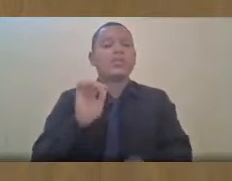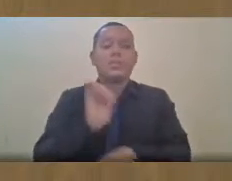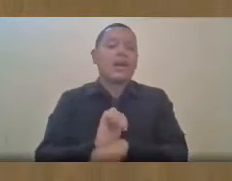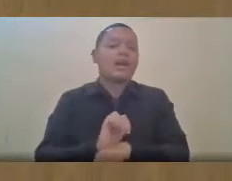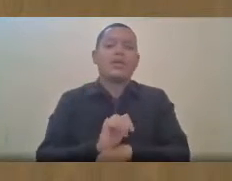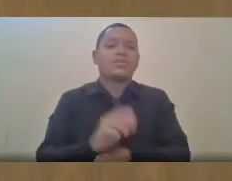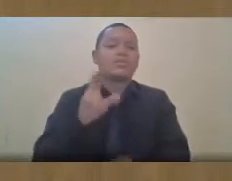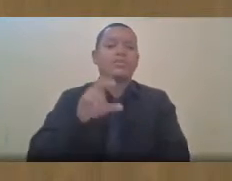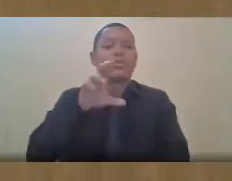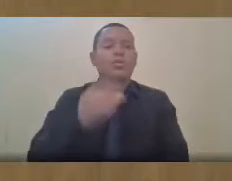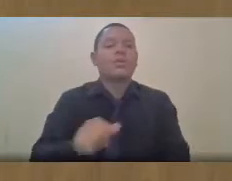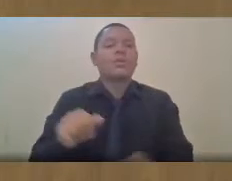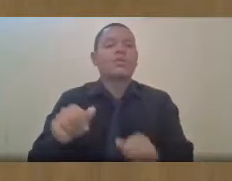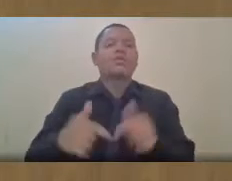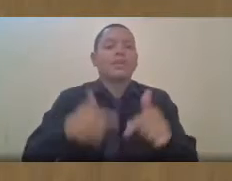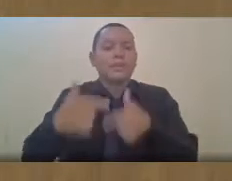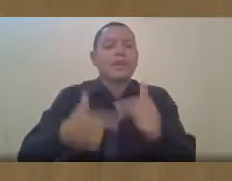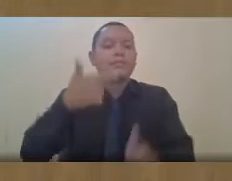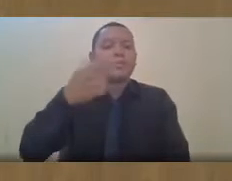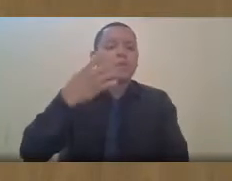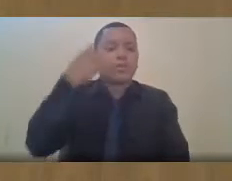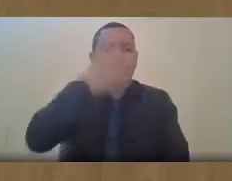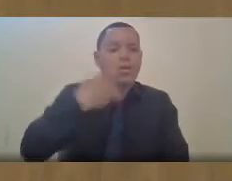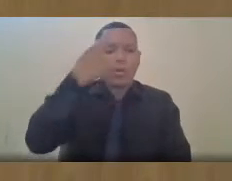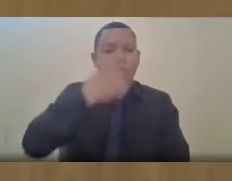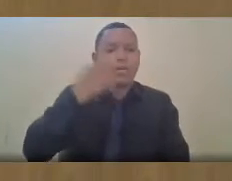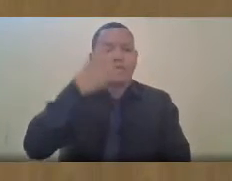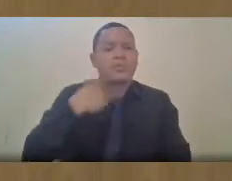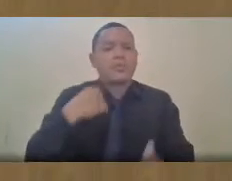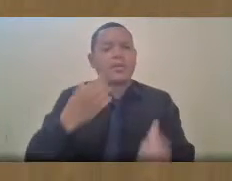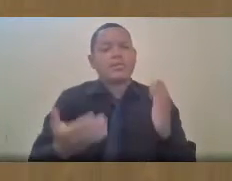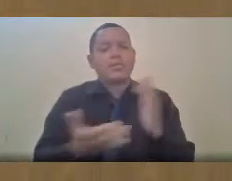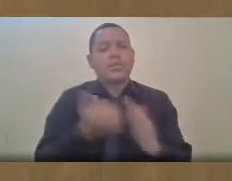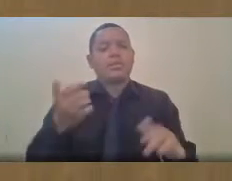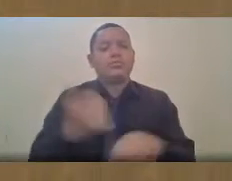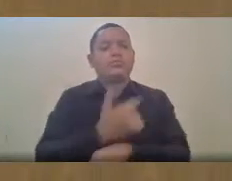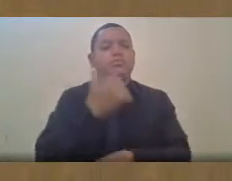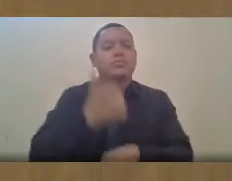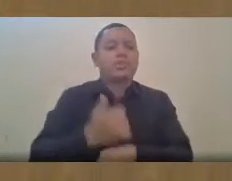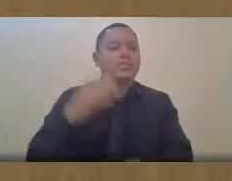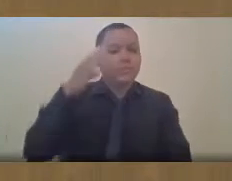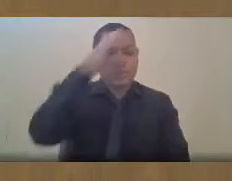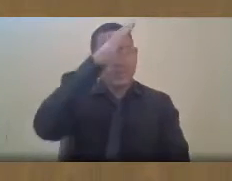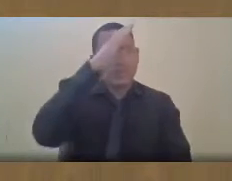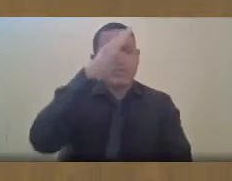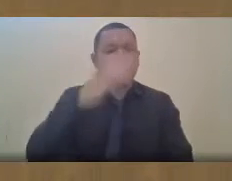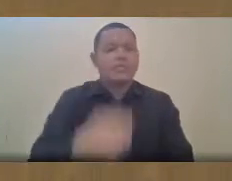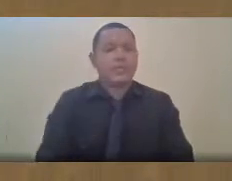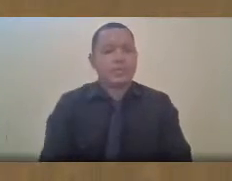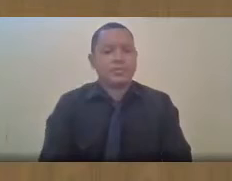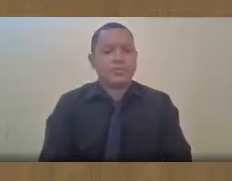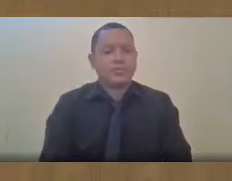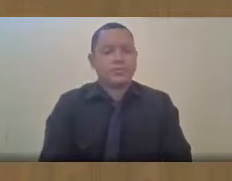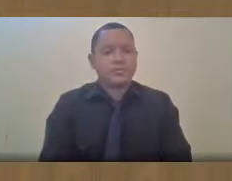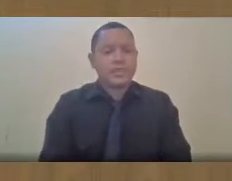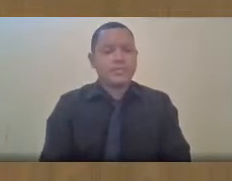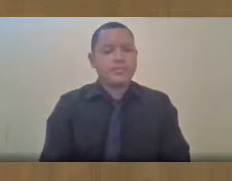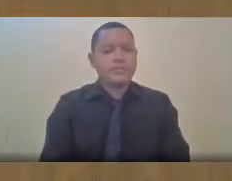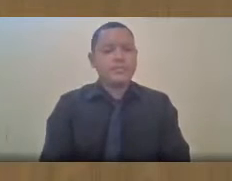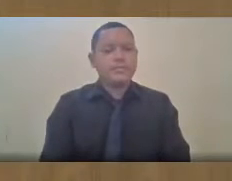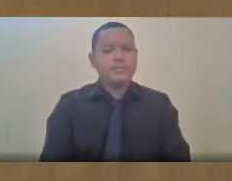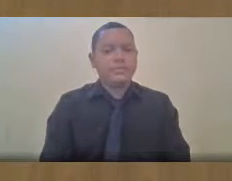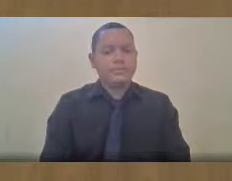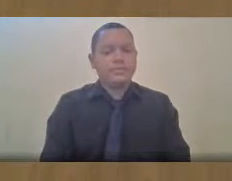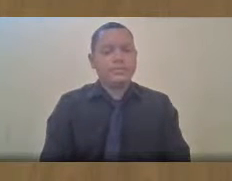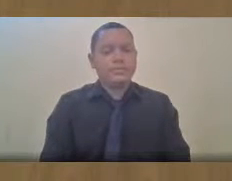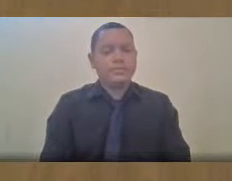trabalhando 24 horas para derribar o Bolsonaro. Porque só assim vai se